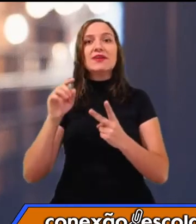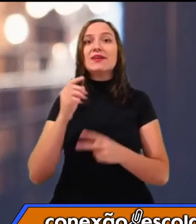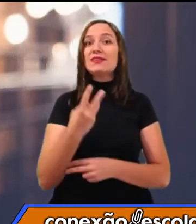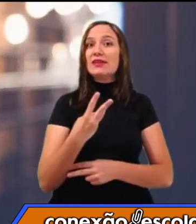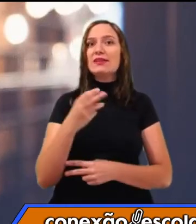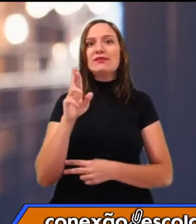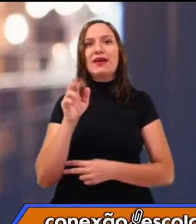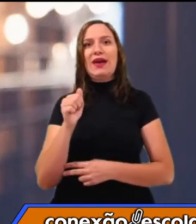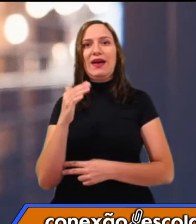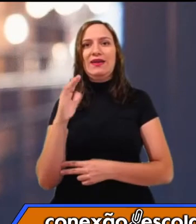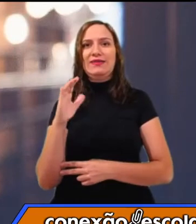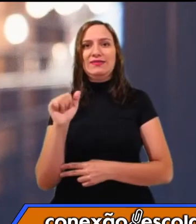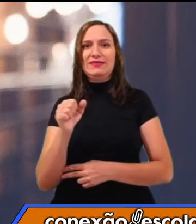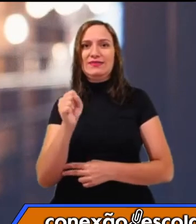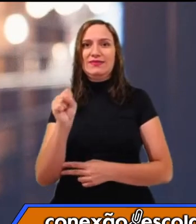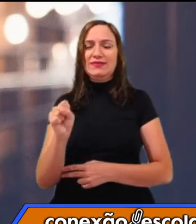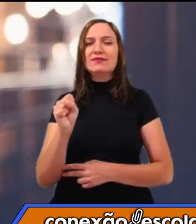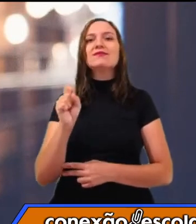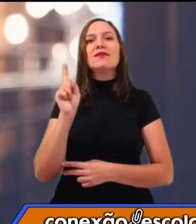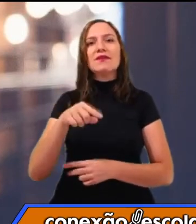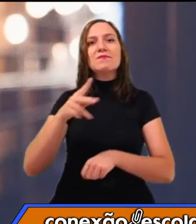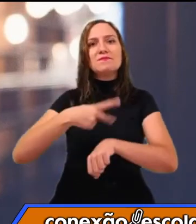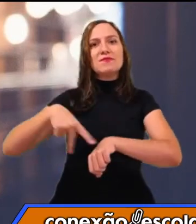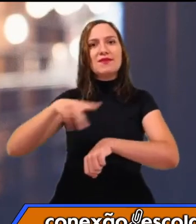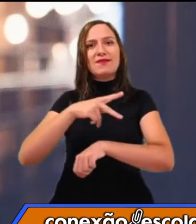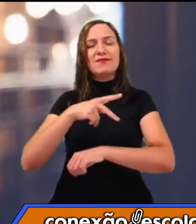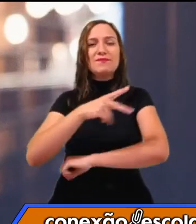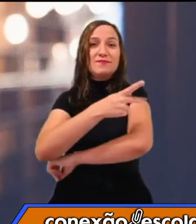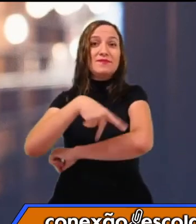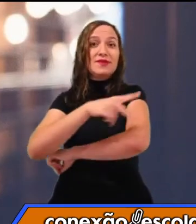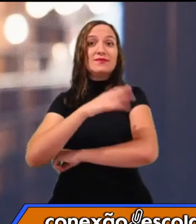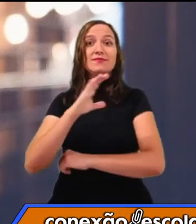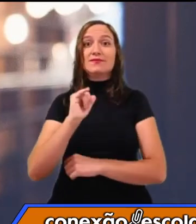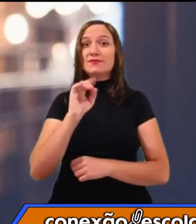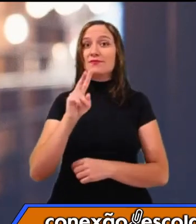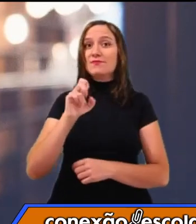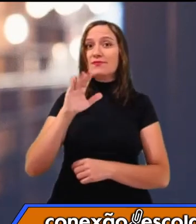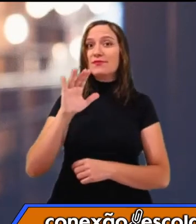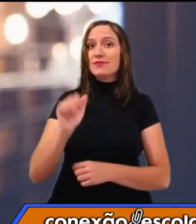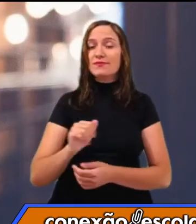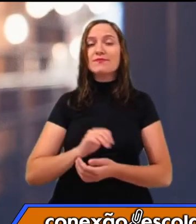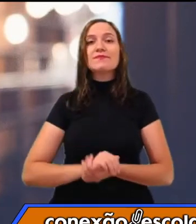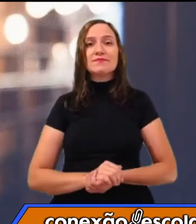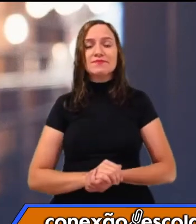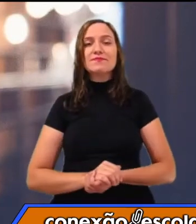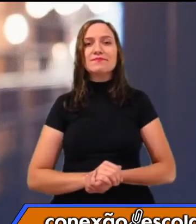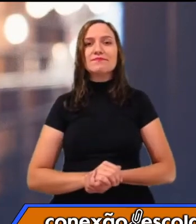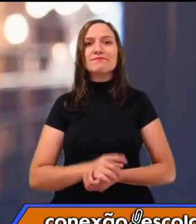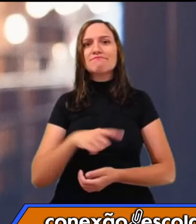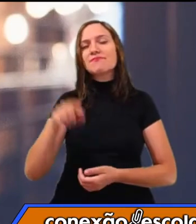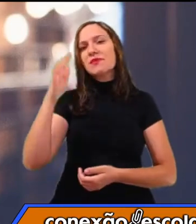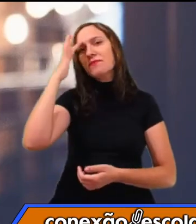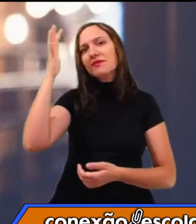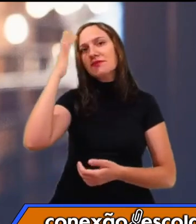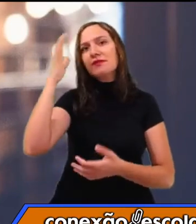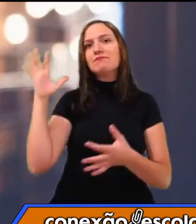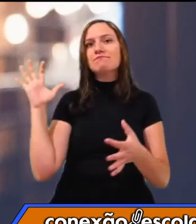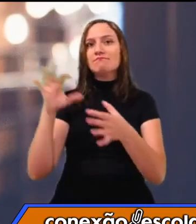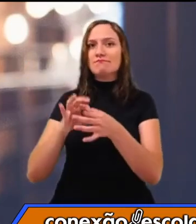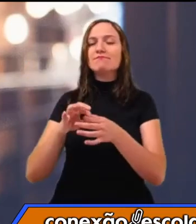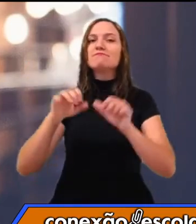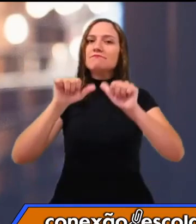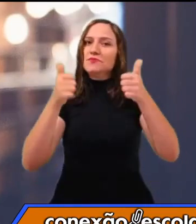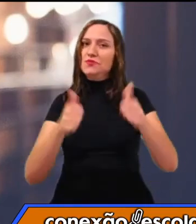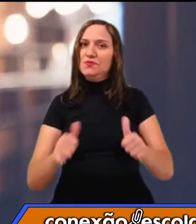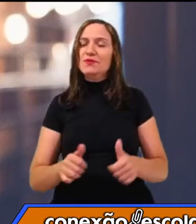Cívica. Eu quero que vocês pensem um pouco sobre tudo que nós falamos aqui a partir desses monumentos. Então, eu quero deixar